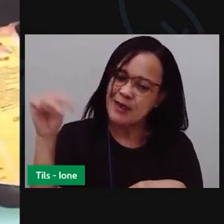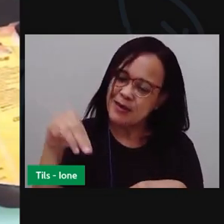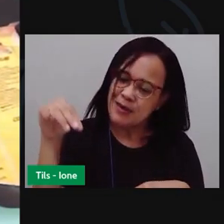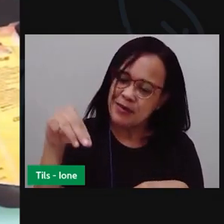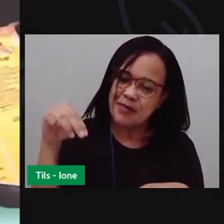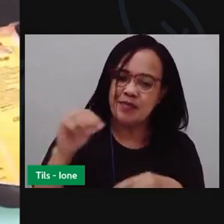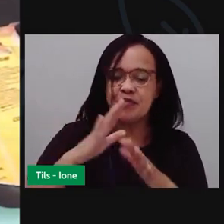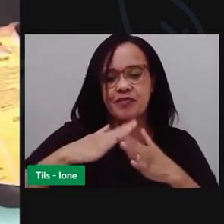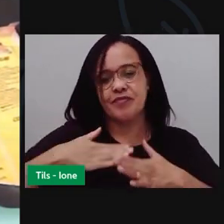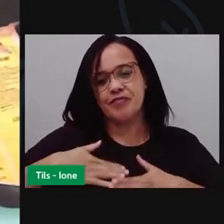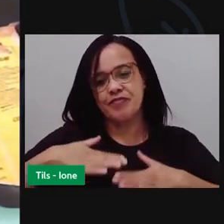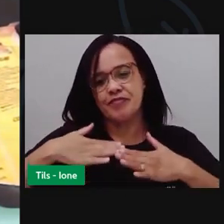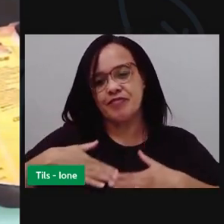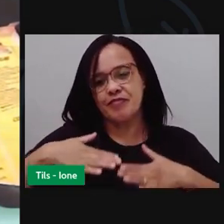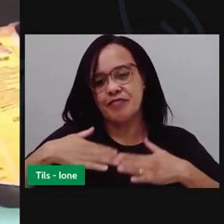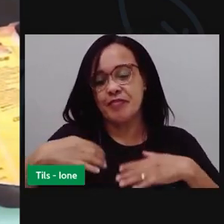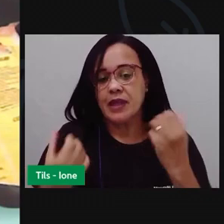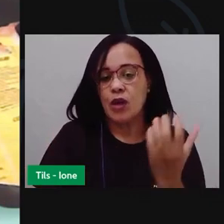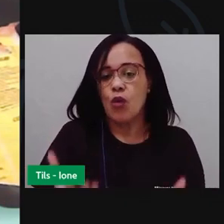cozinhando.